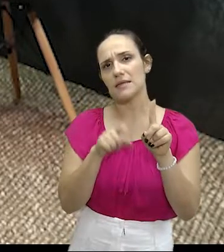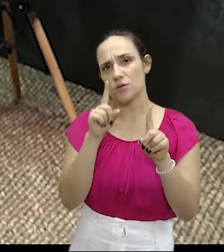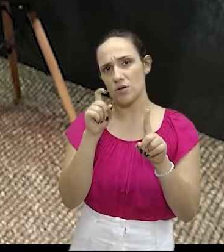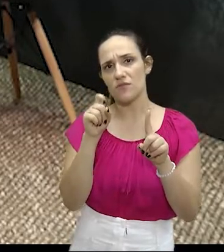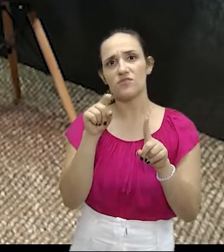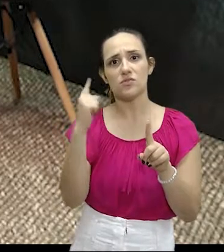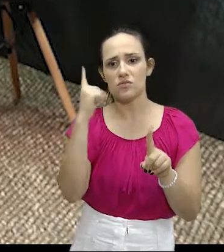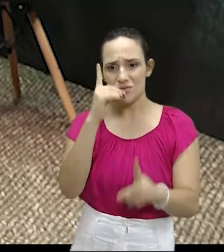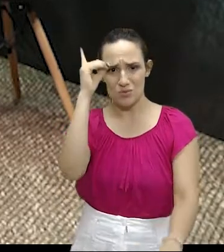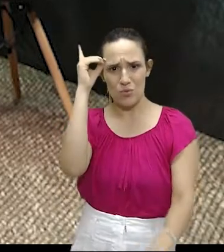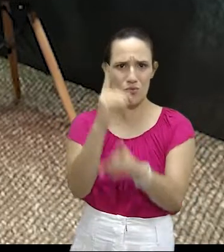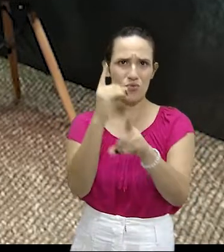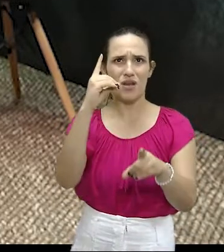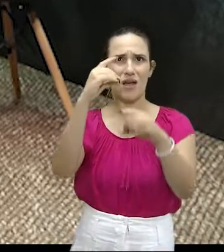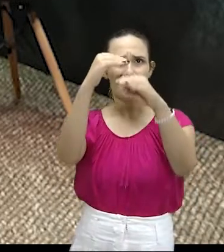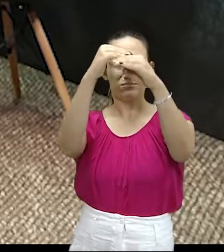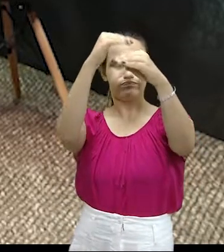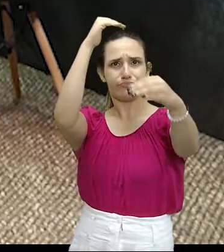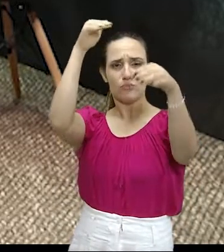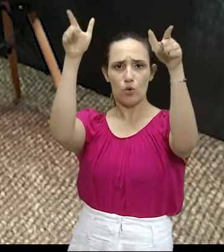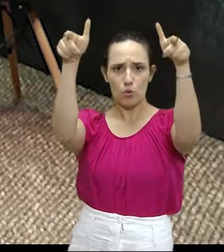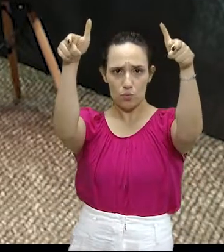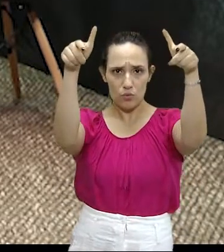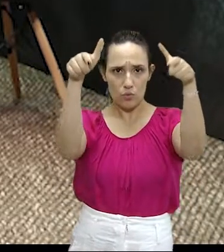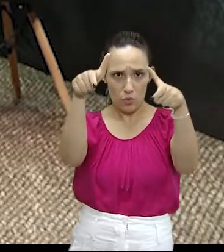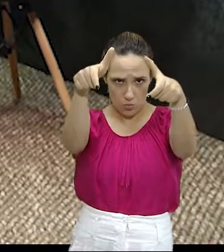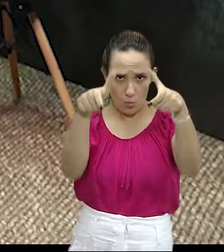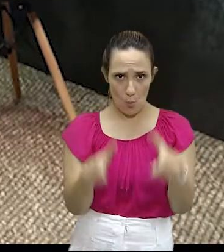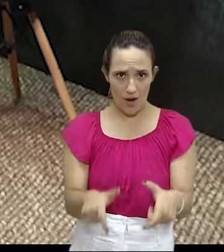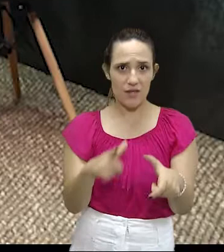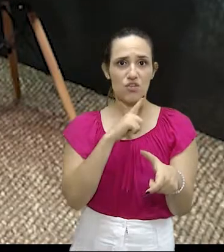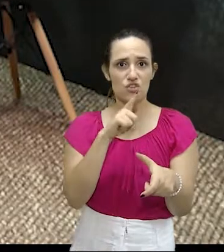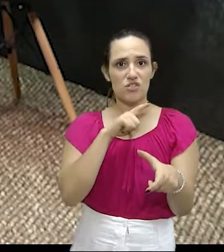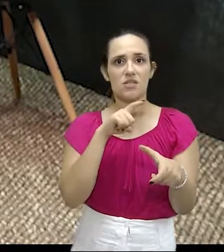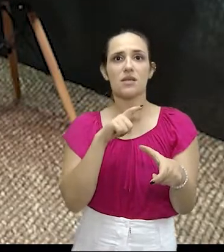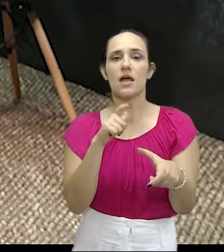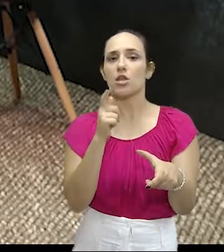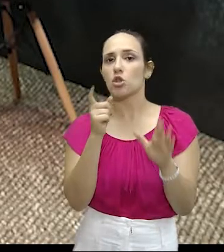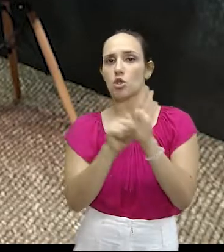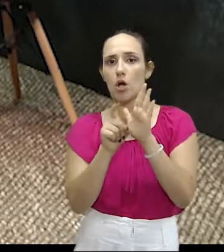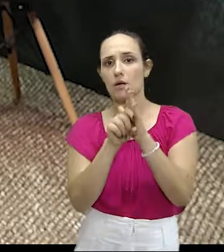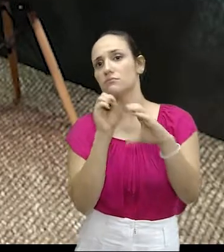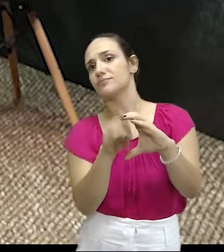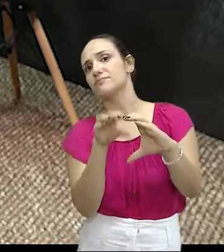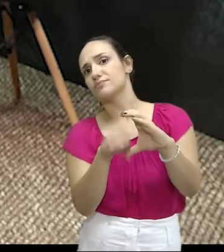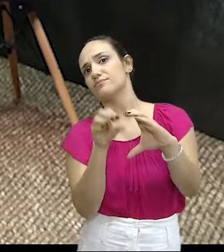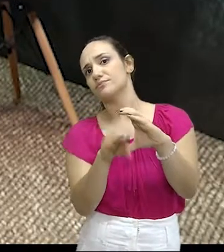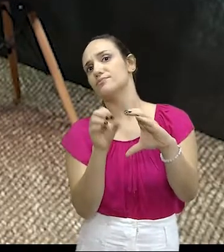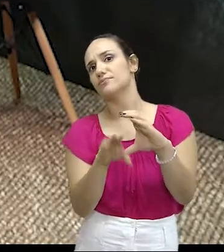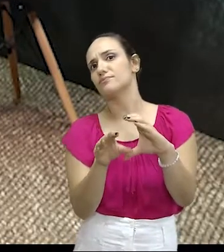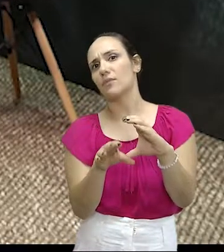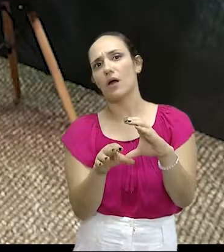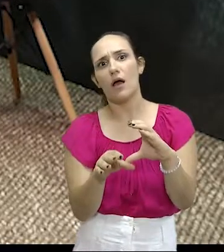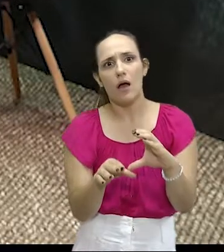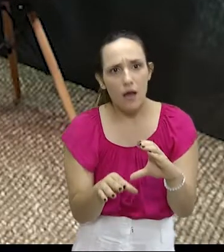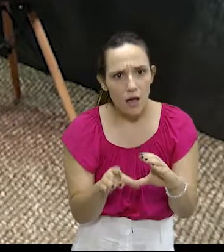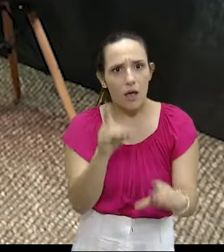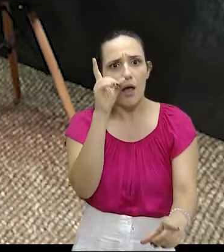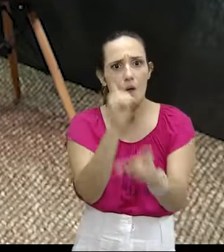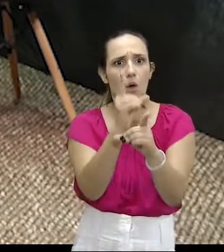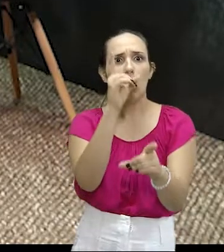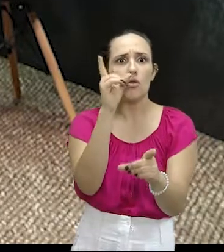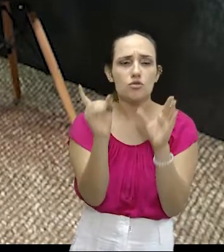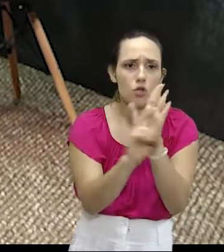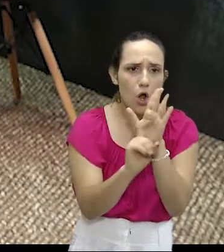com mais de uma tonelada de drogas. Como que foi esse caso? É, nós, na verdade, em Dourados, até então, era